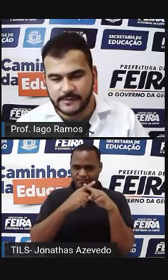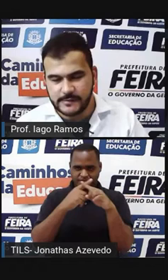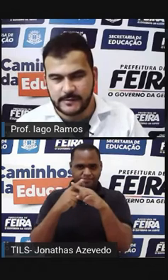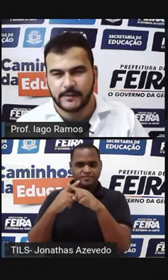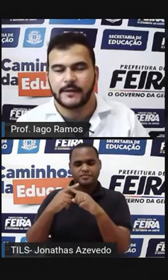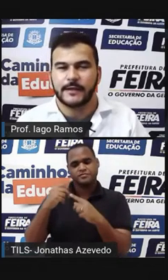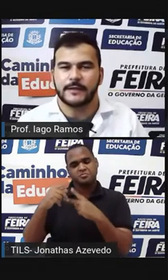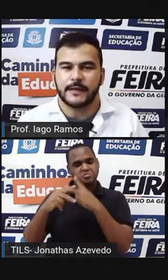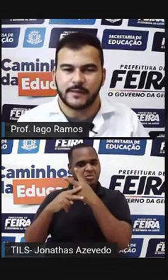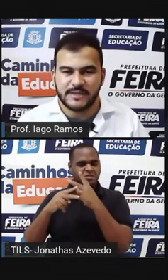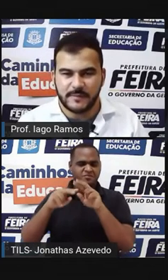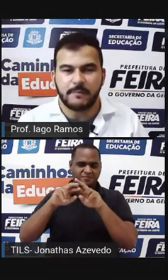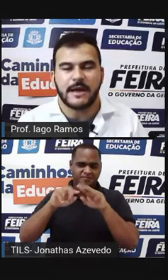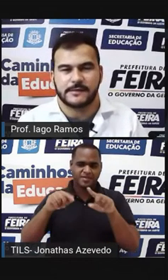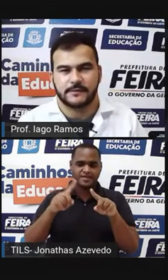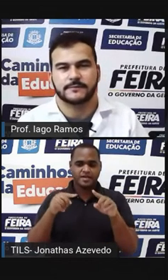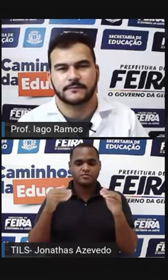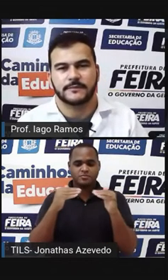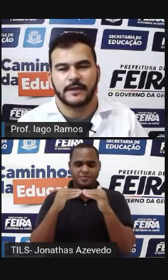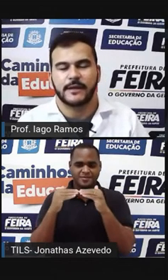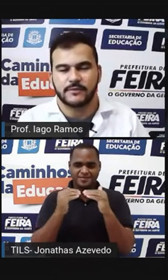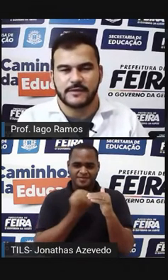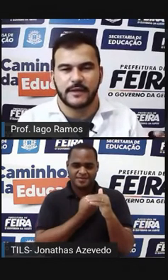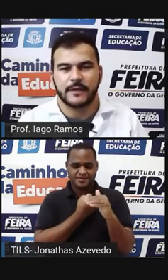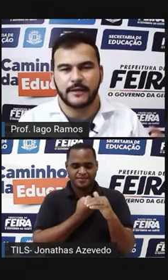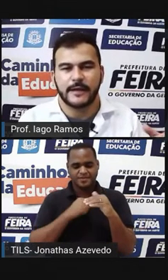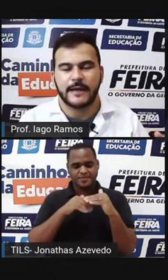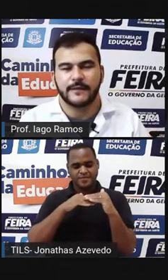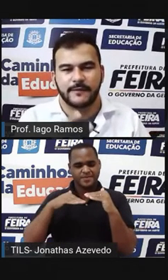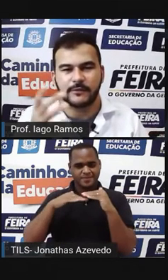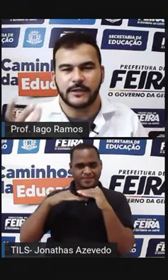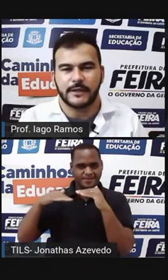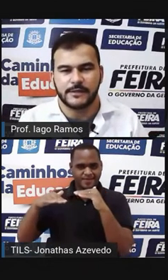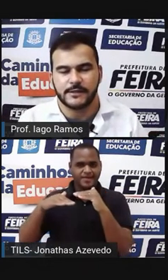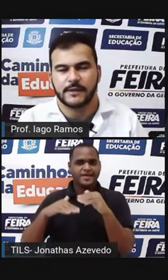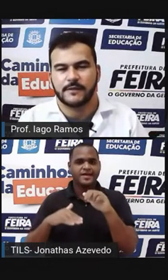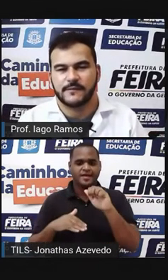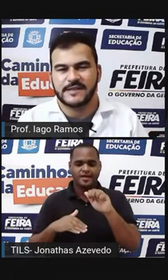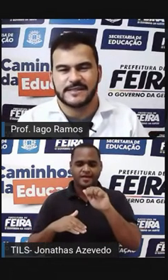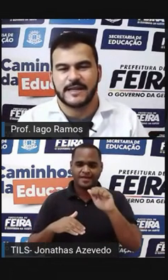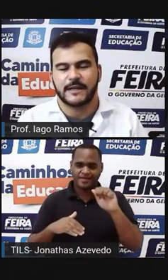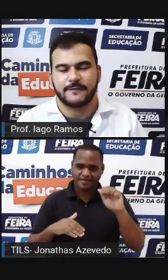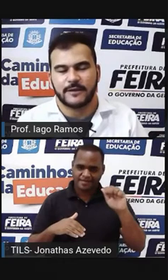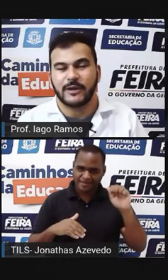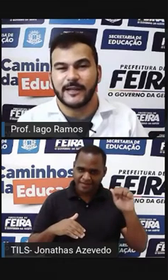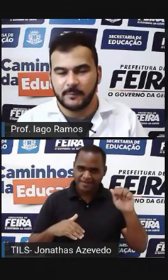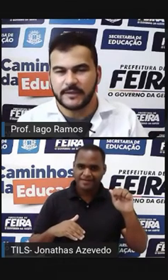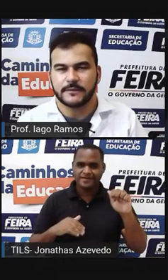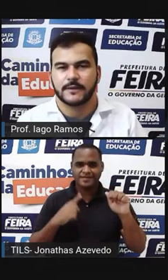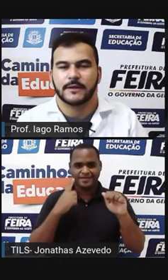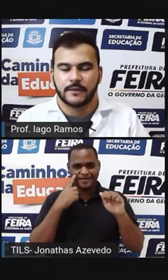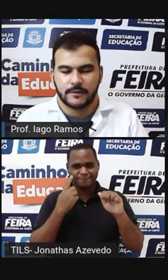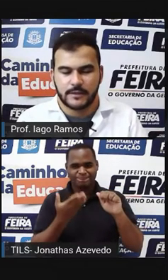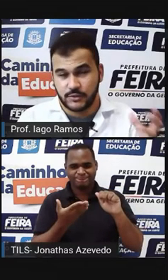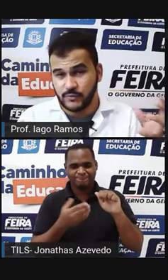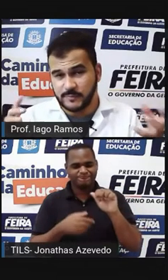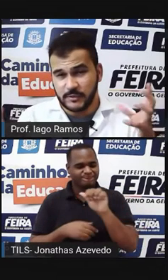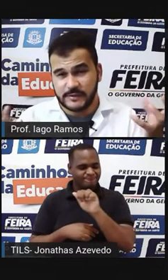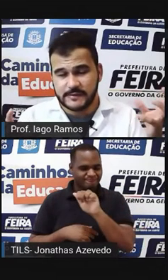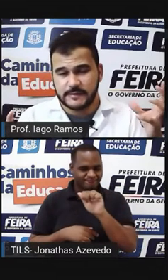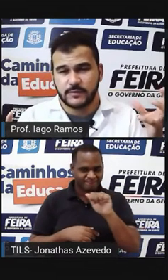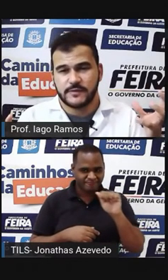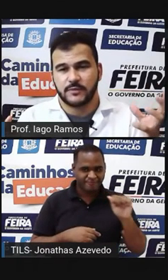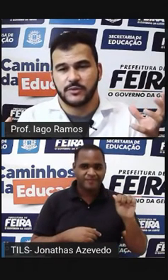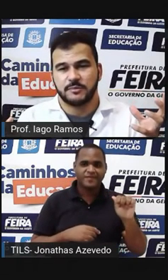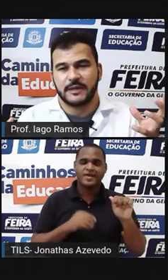Potências Que tem a mesma base E aí eu usei A elevado a M Vezes A elevado a M Nas duas